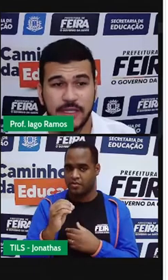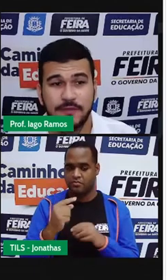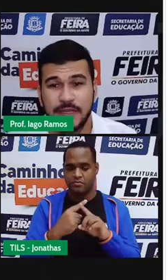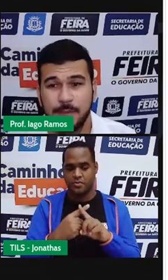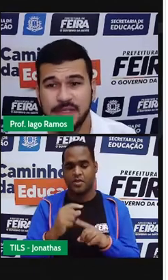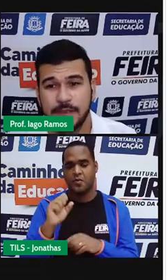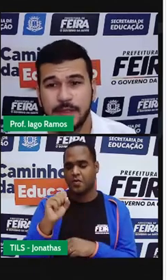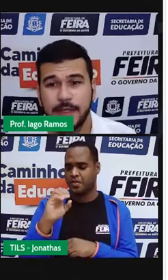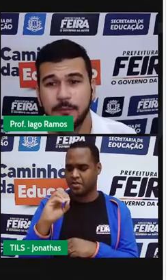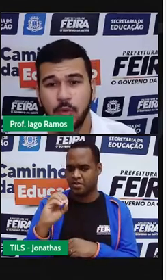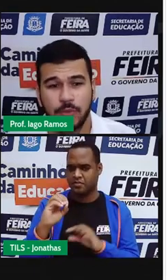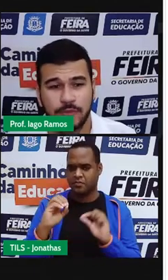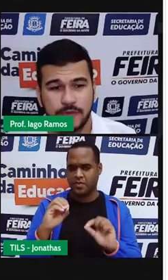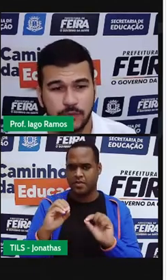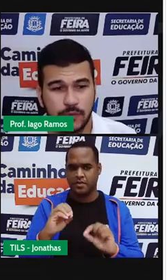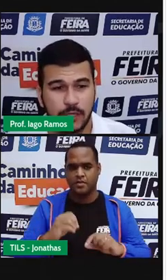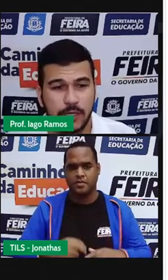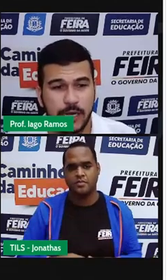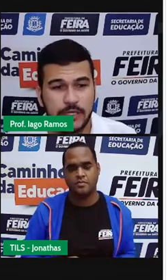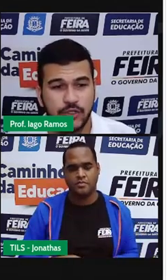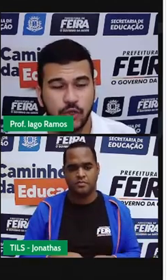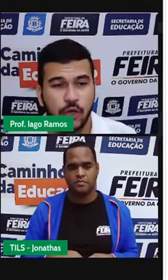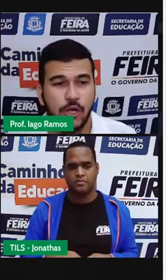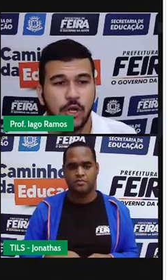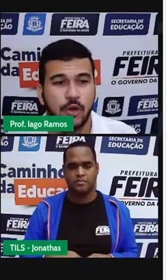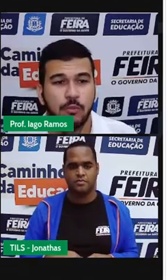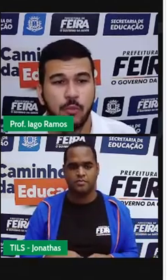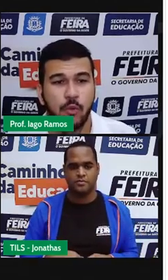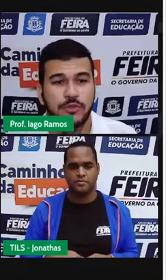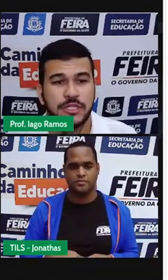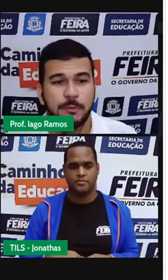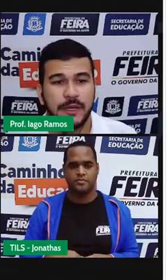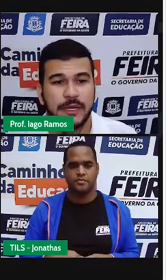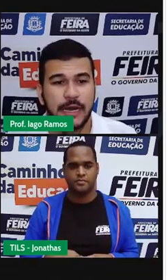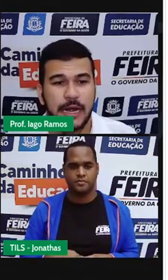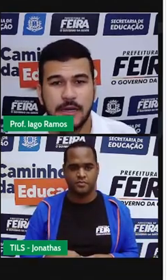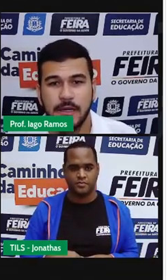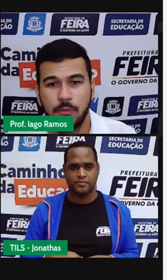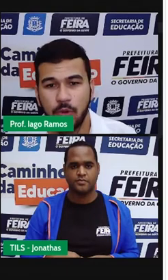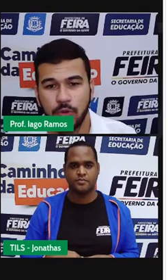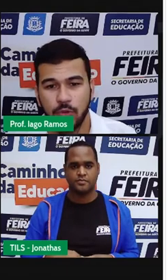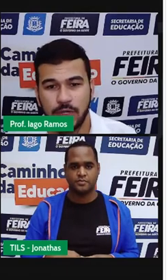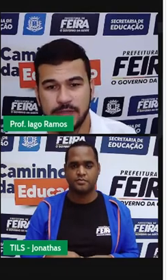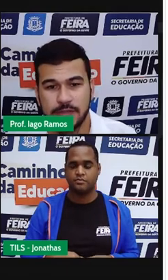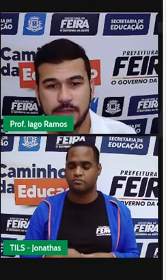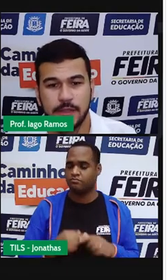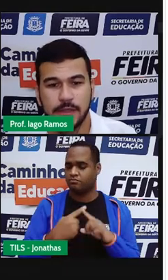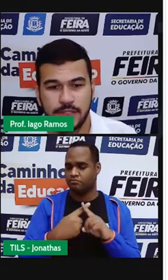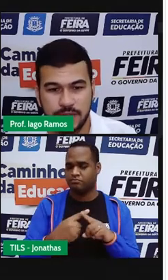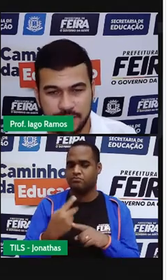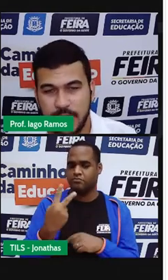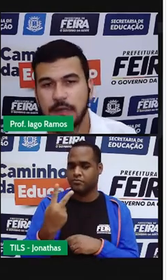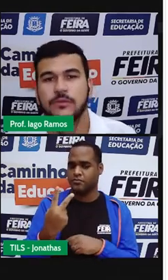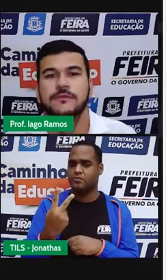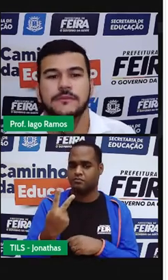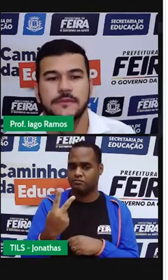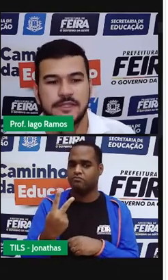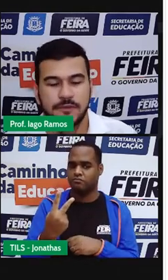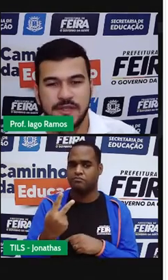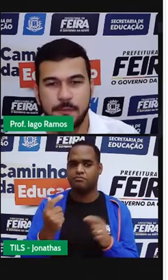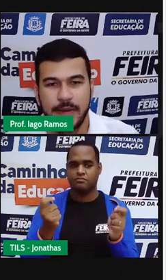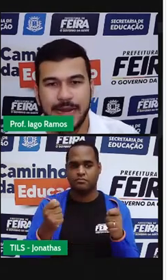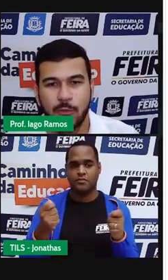você já deve estar pensando aí. Bom, professor, é só multiplicar por 2. De fato,